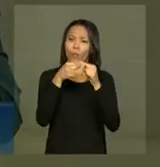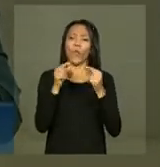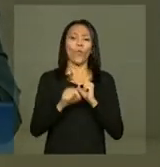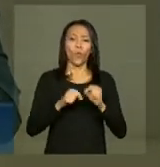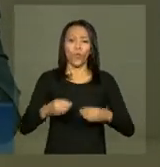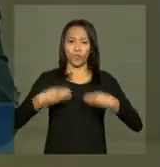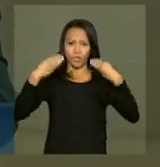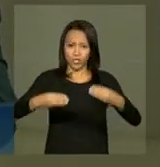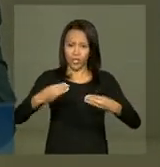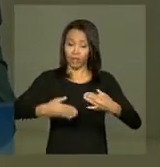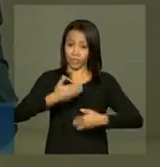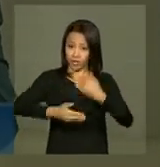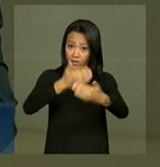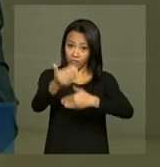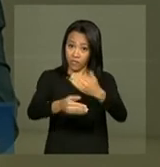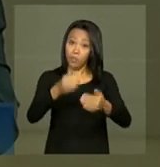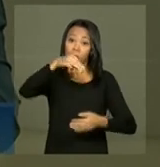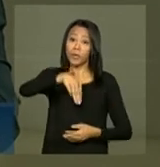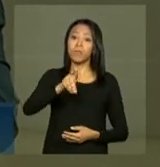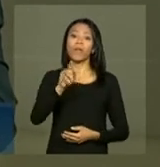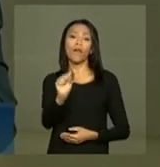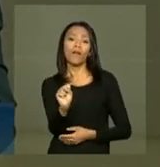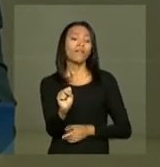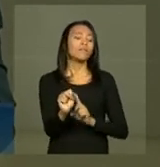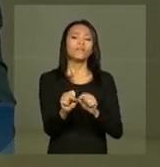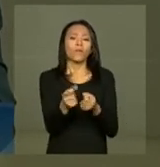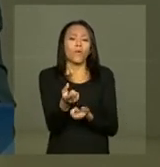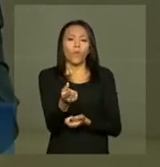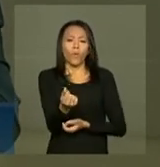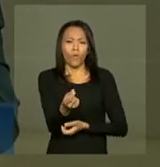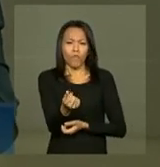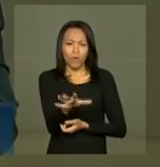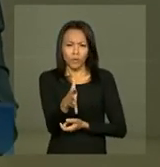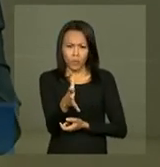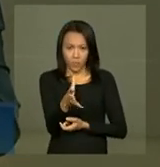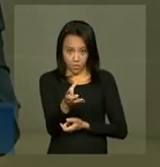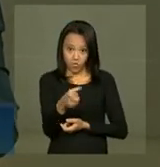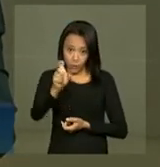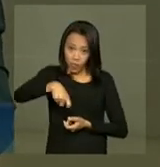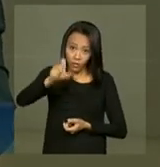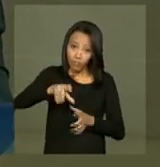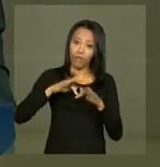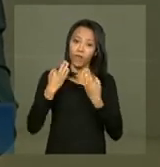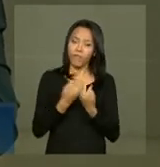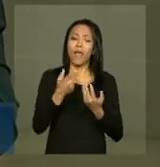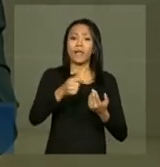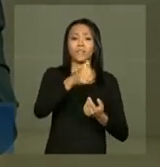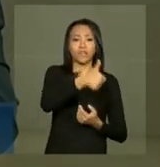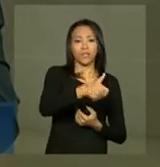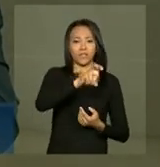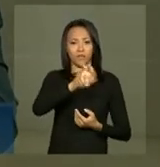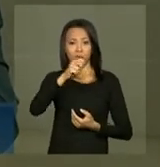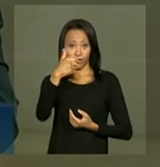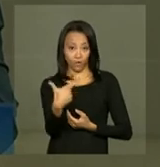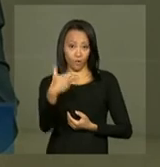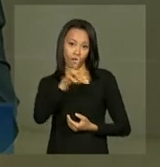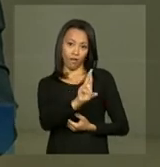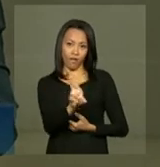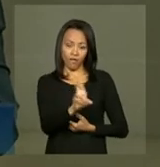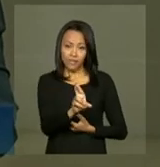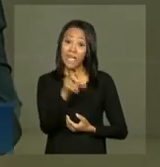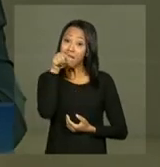Desenvolvimento Social e Combate à Fome, o valor médio do benefício do Bolsa Família é de 152 reais.